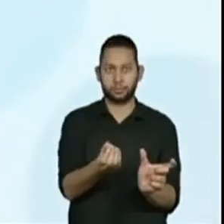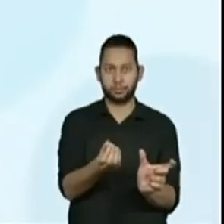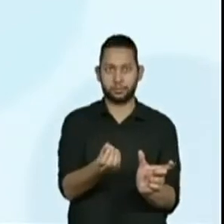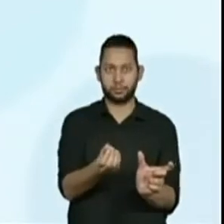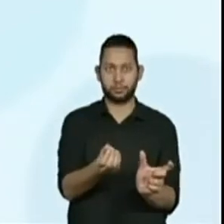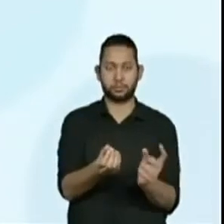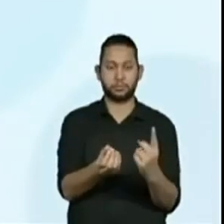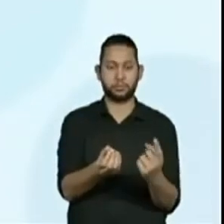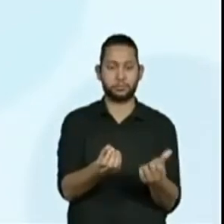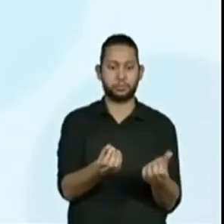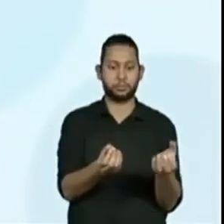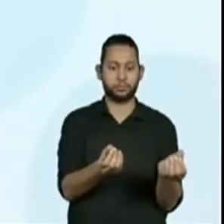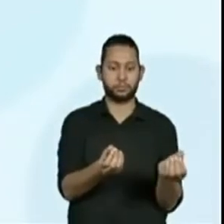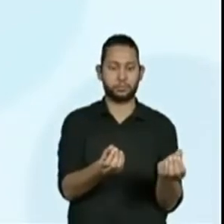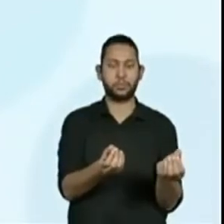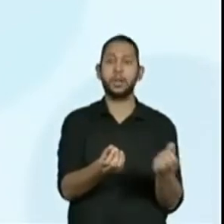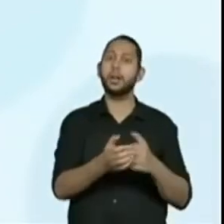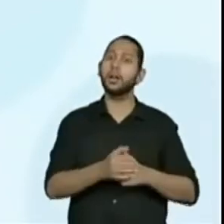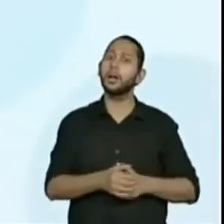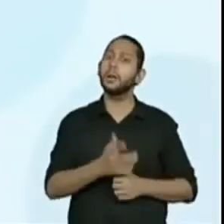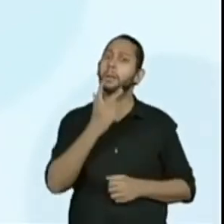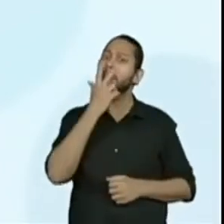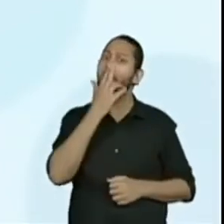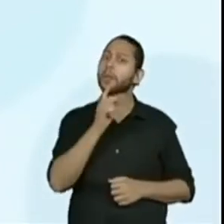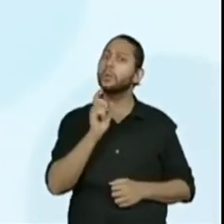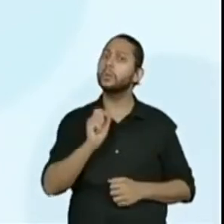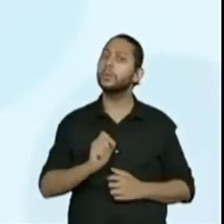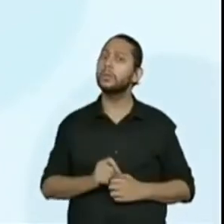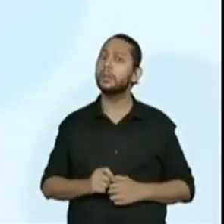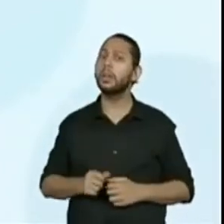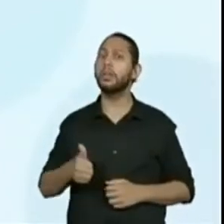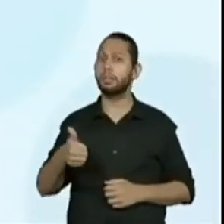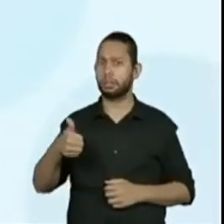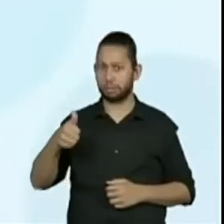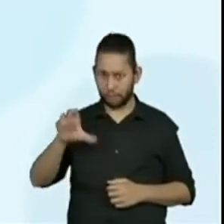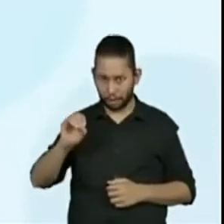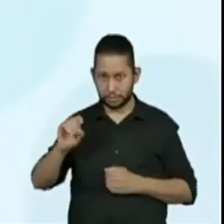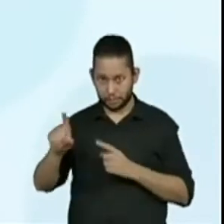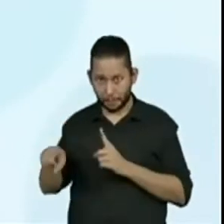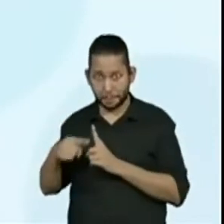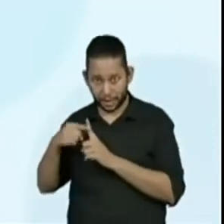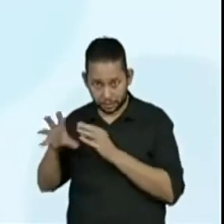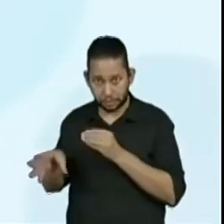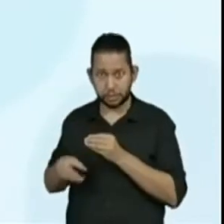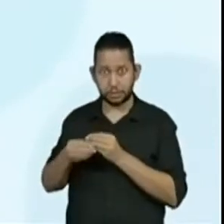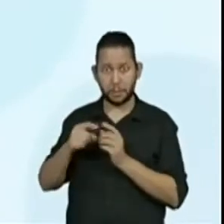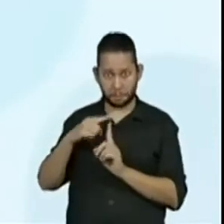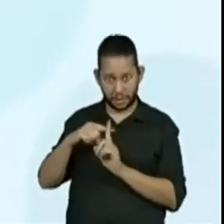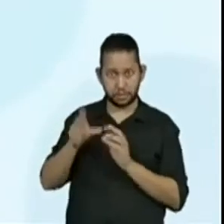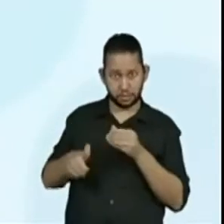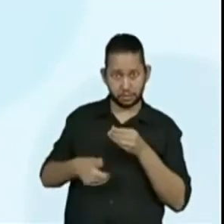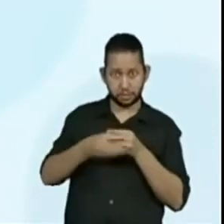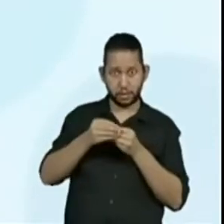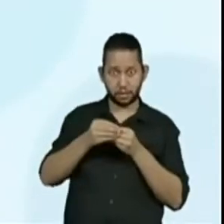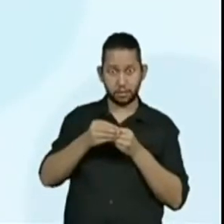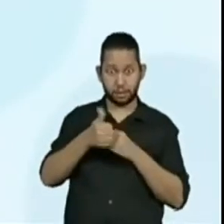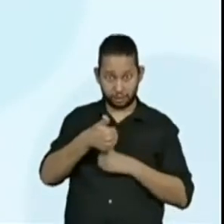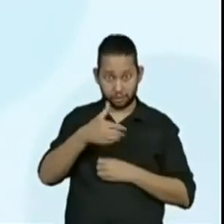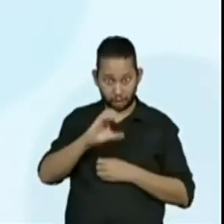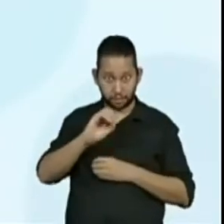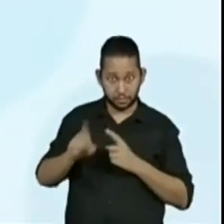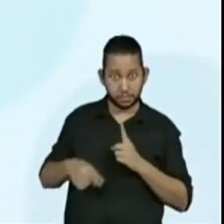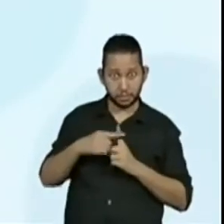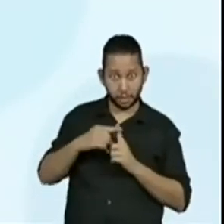em 10, mas ela é de 10 em 10 decrescente. Ela desce. Então,